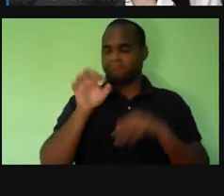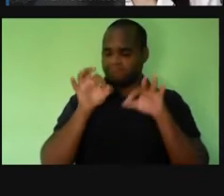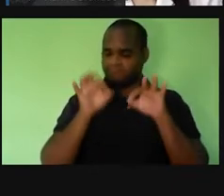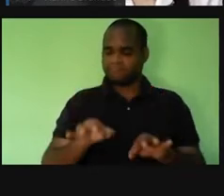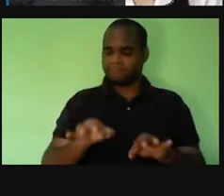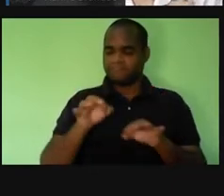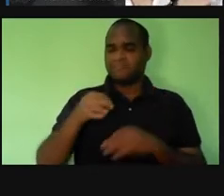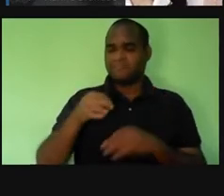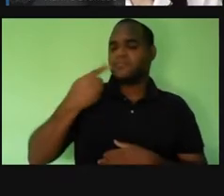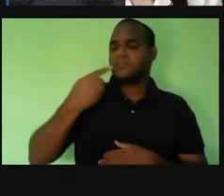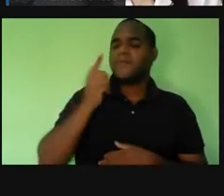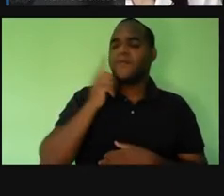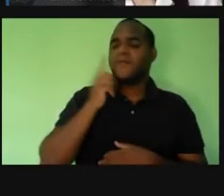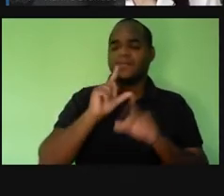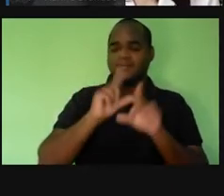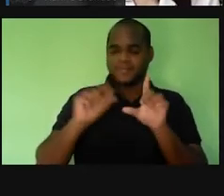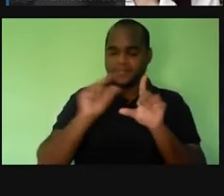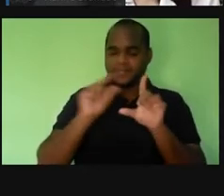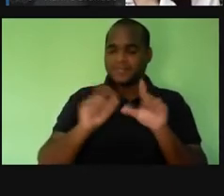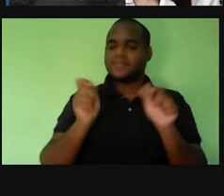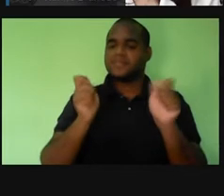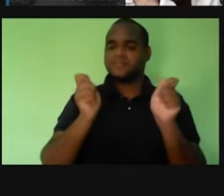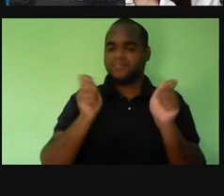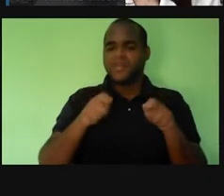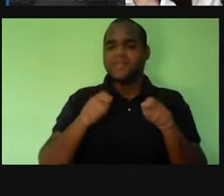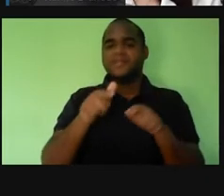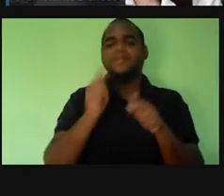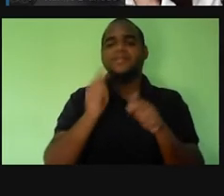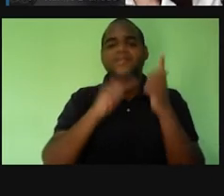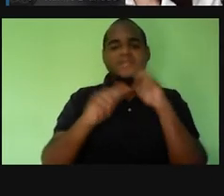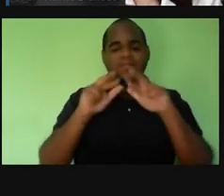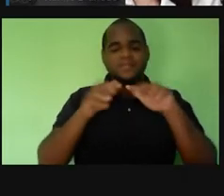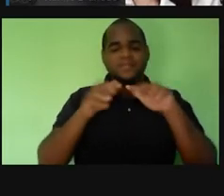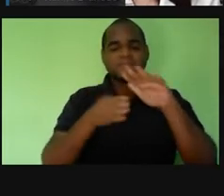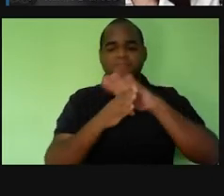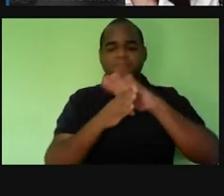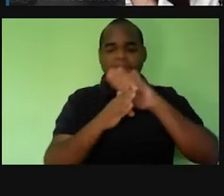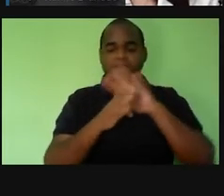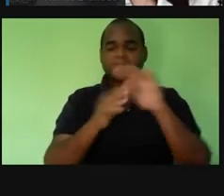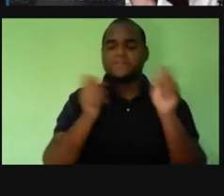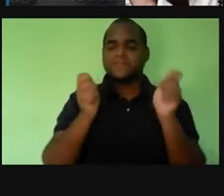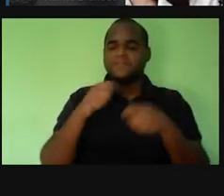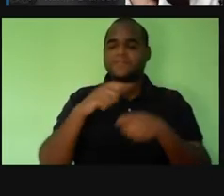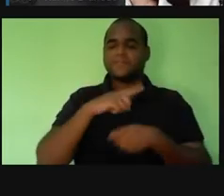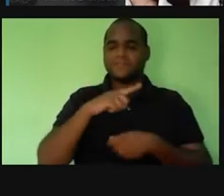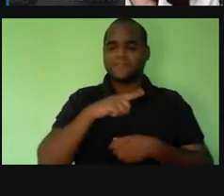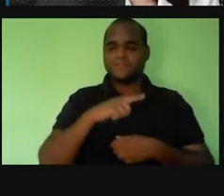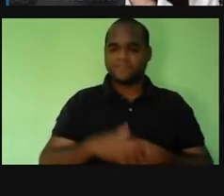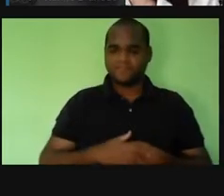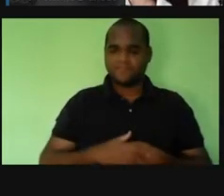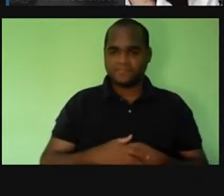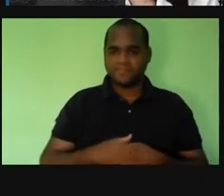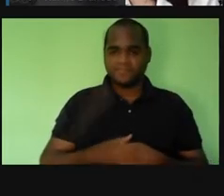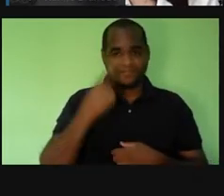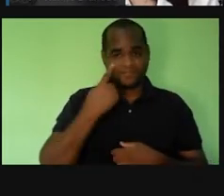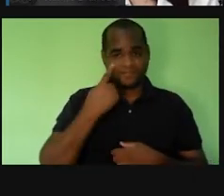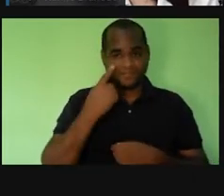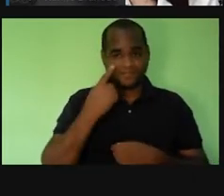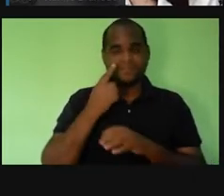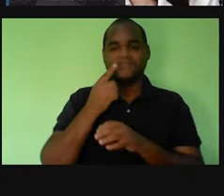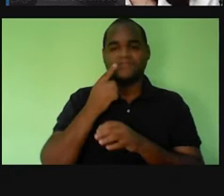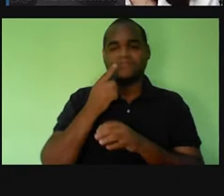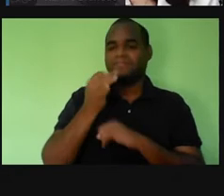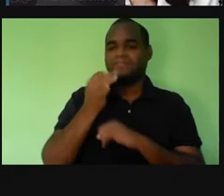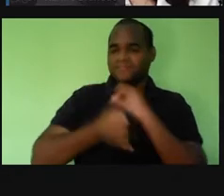primeiro link, né? A gente vai acessar, que é esse das simulações em física, química e